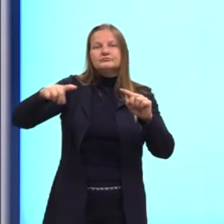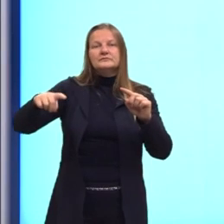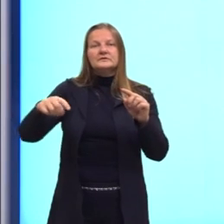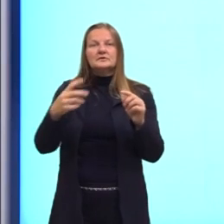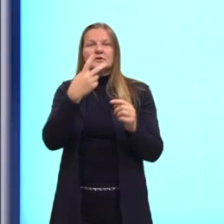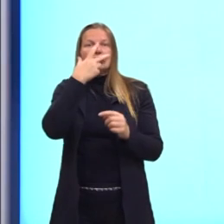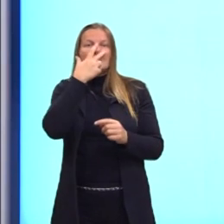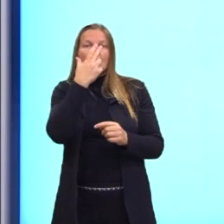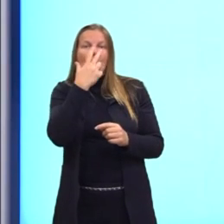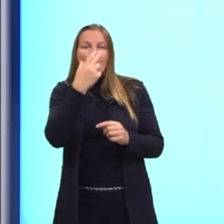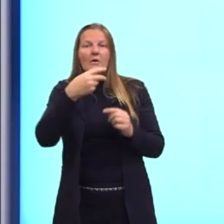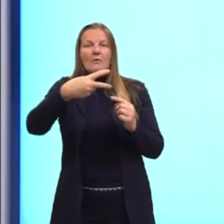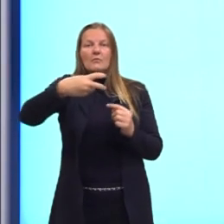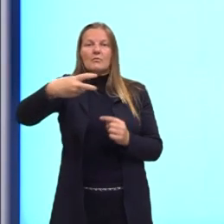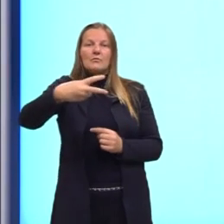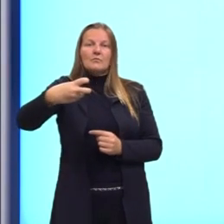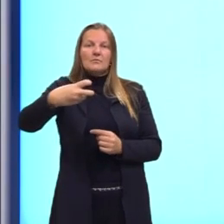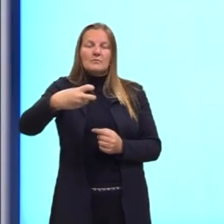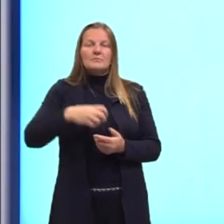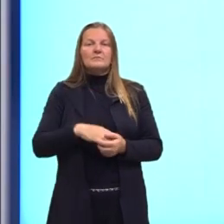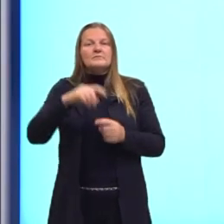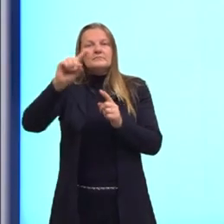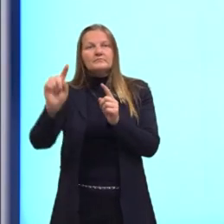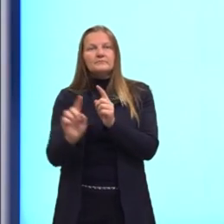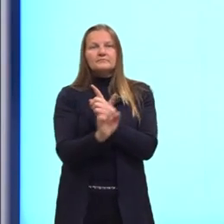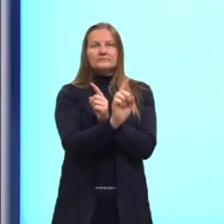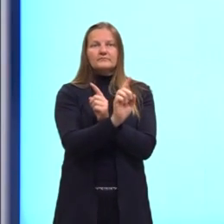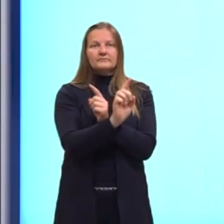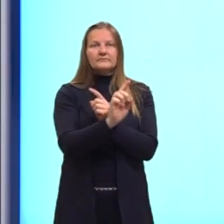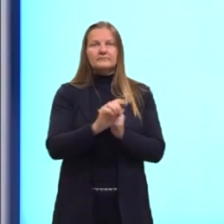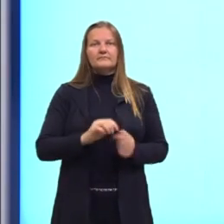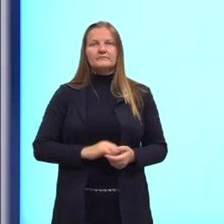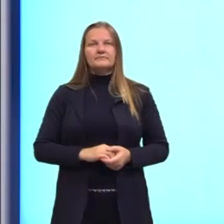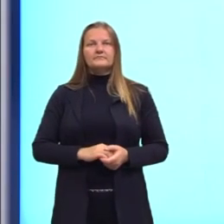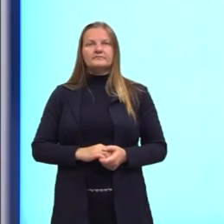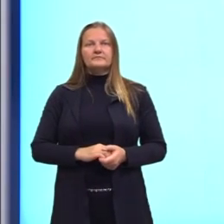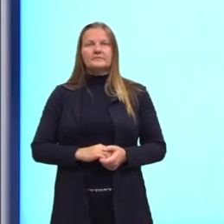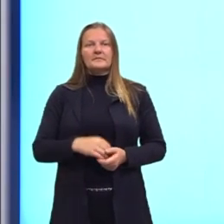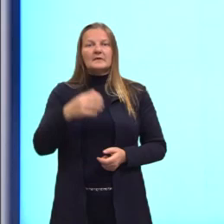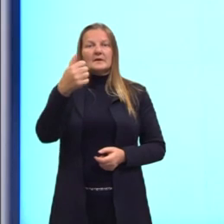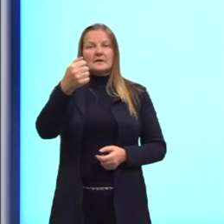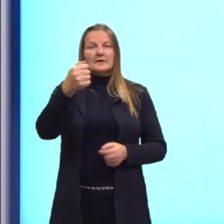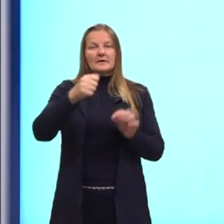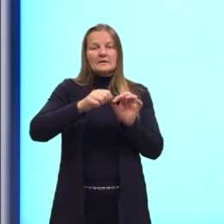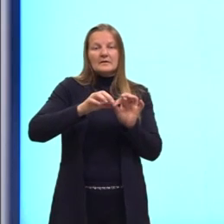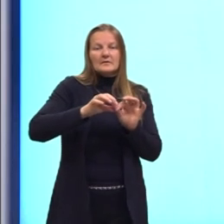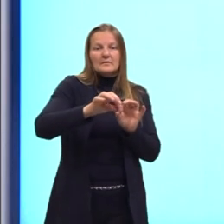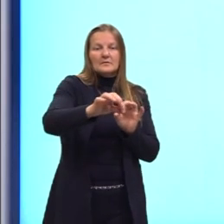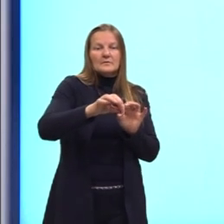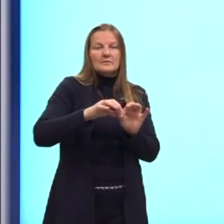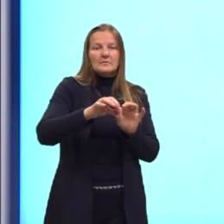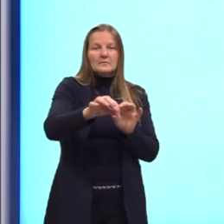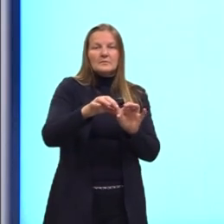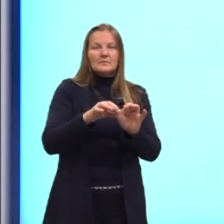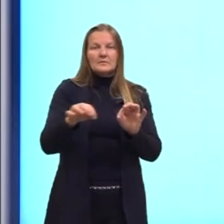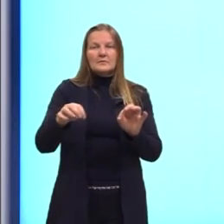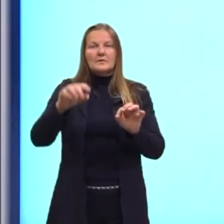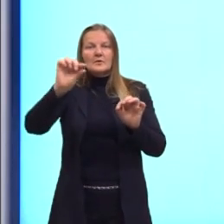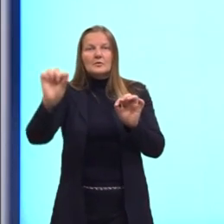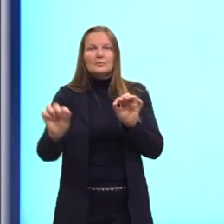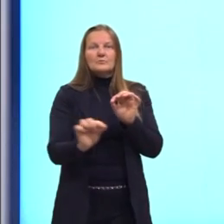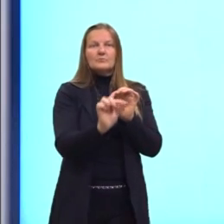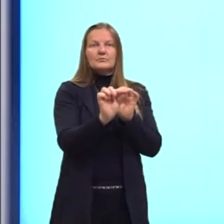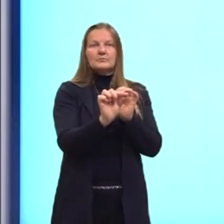lado da igualdade, no mesmo membro da igualdade. Então o número de arestas que estaria depois da igualdade, a gente